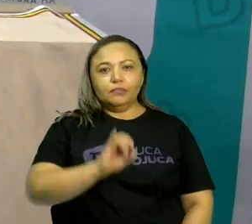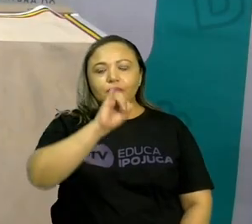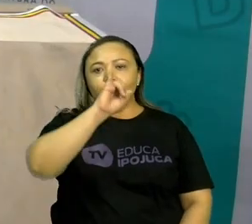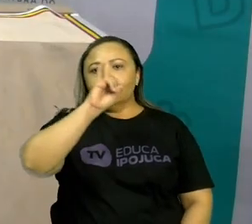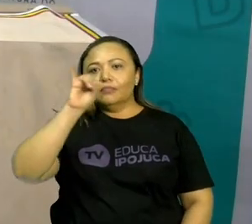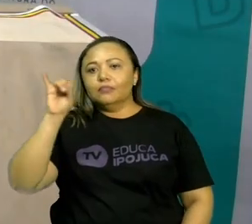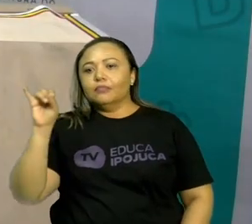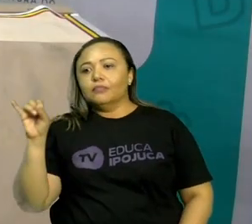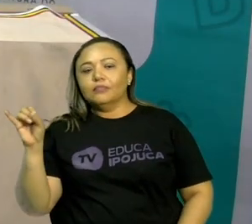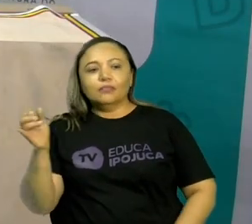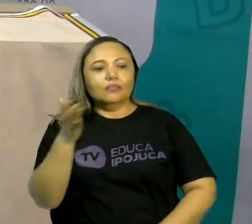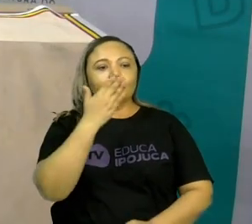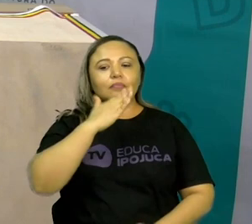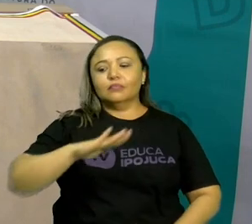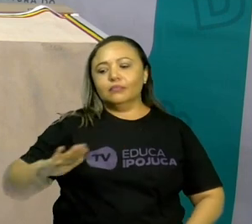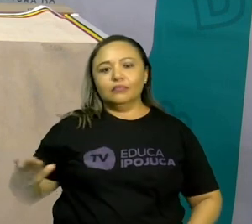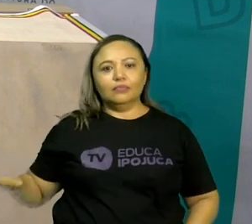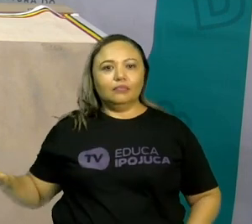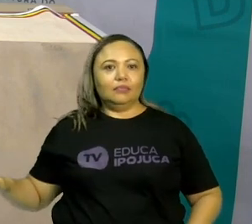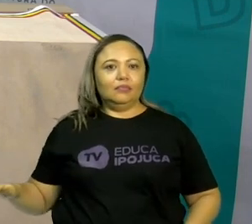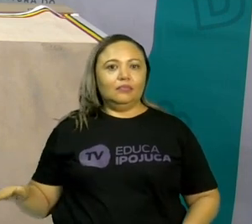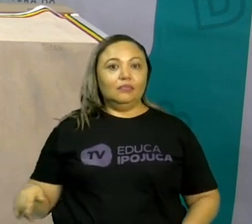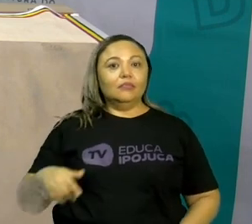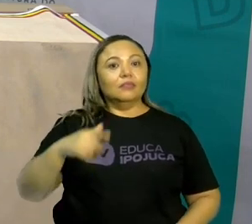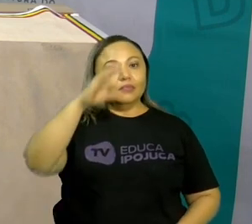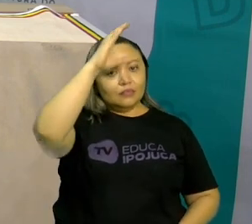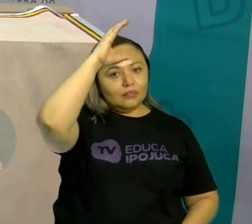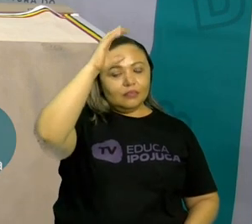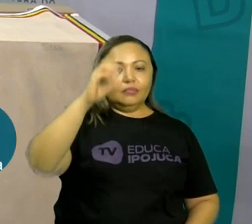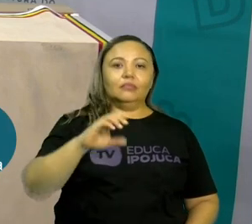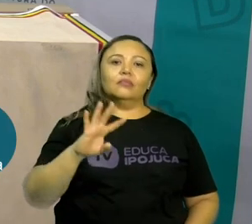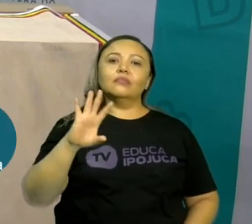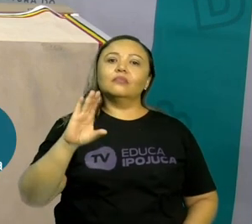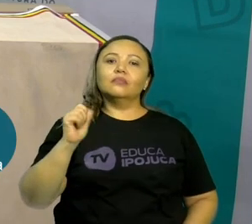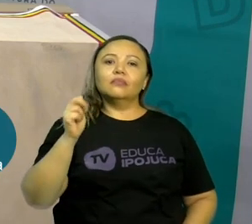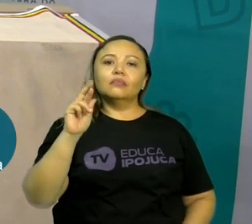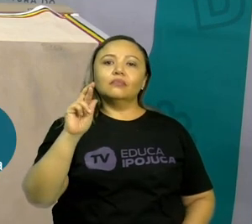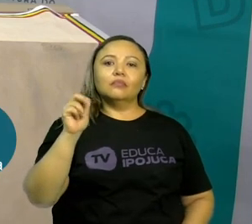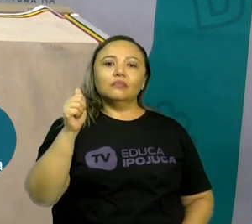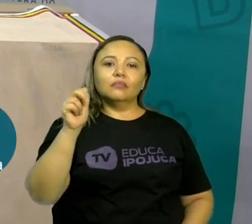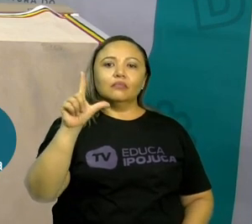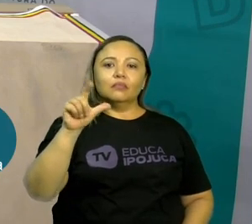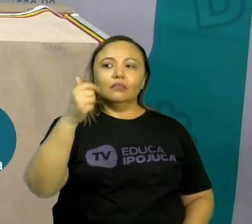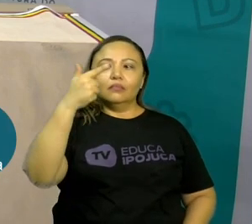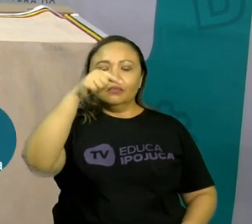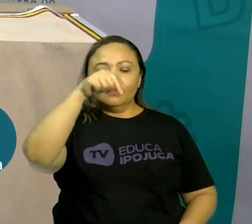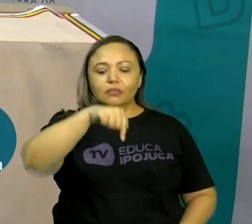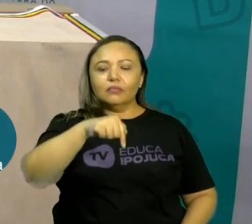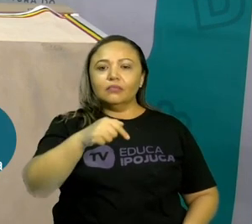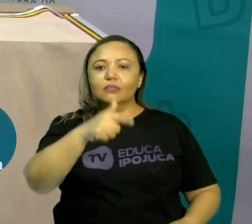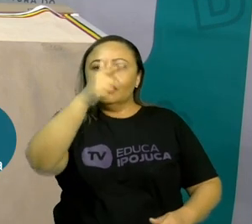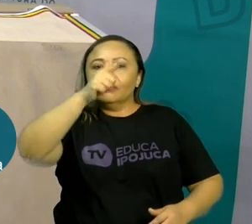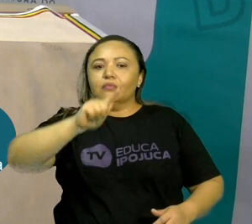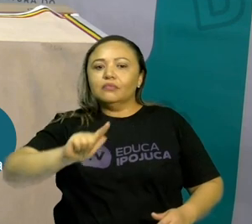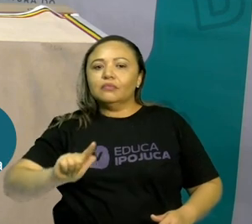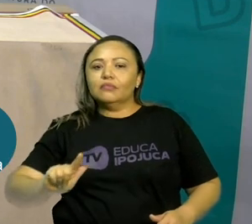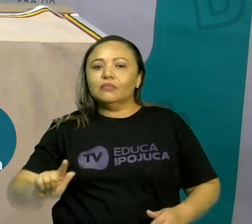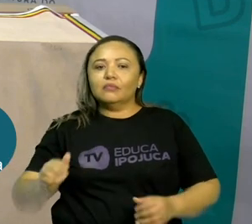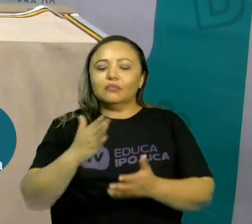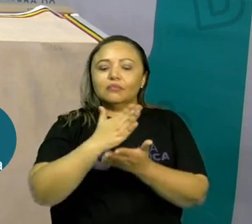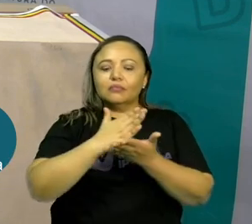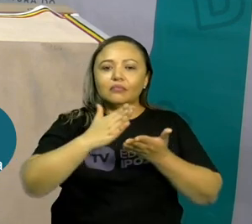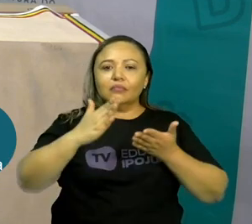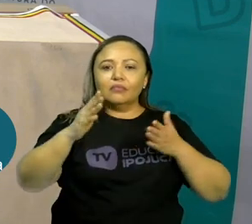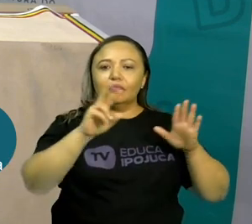Olá crianças, olha a tia Carla aqui iniciando mais uma semana que vai estar